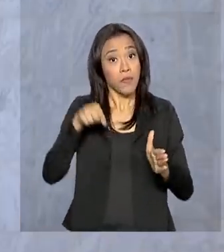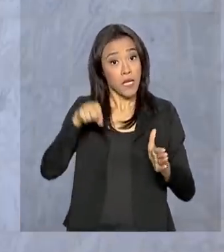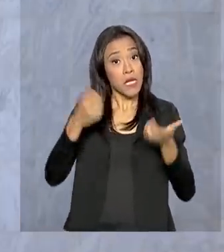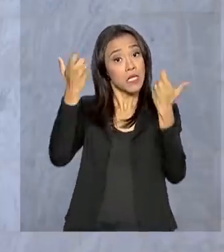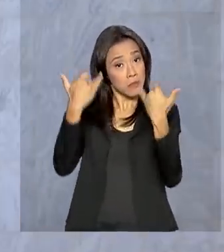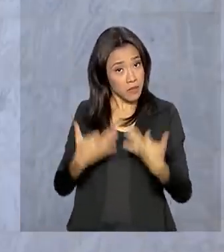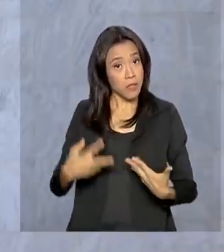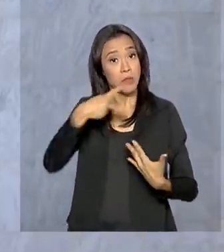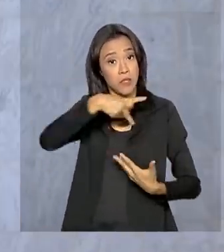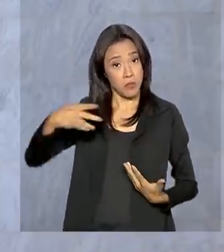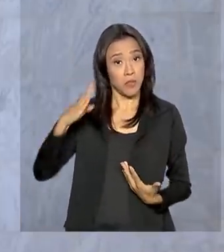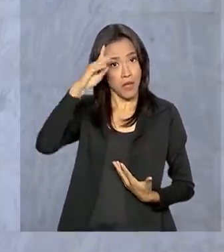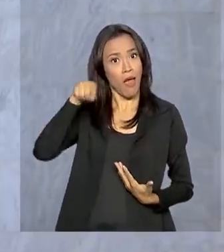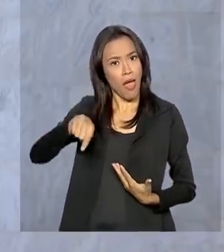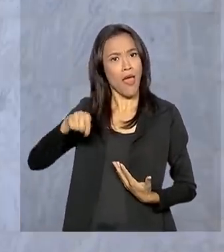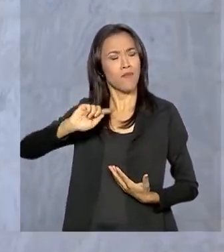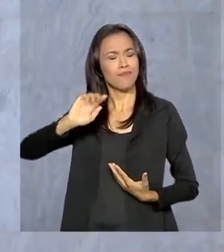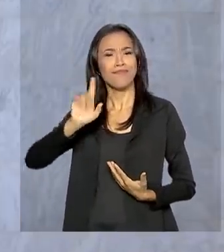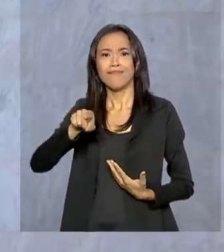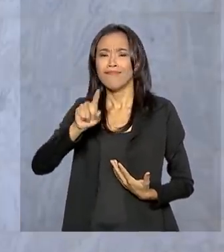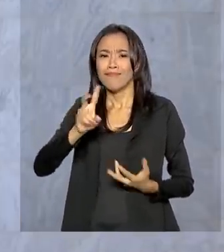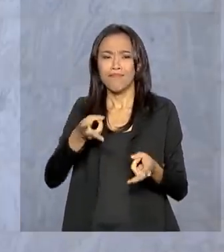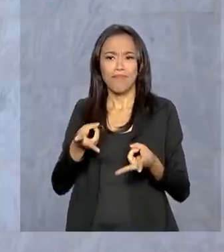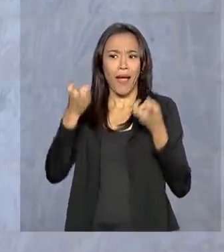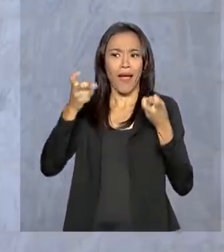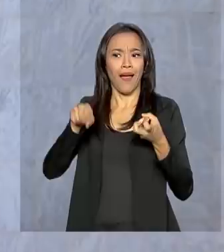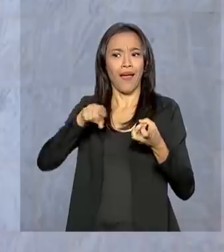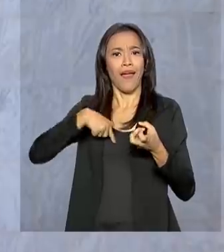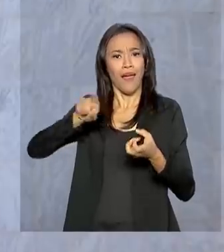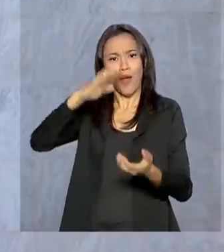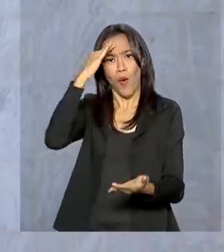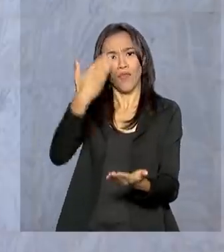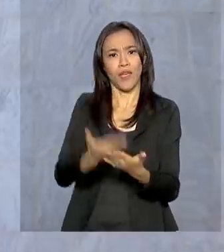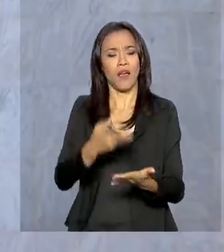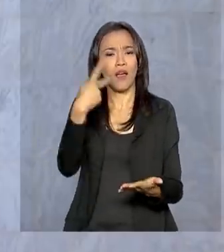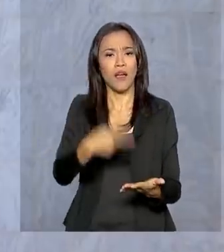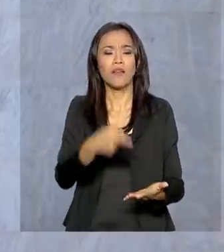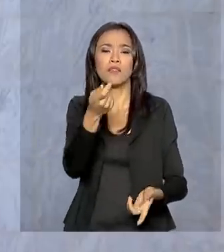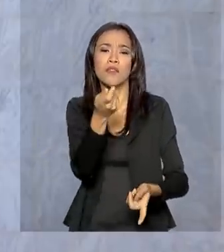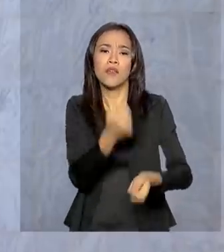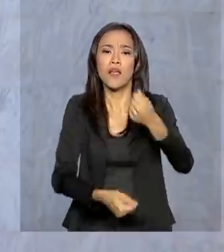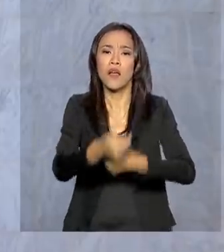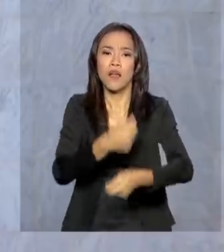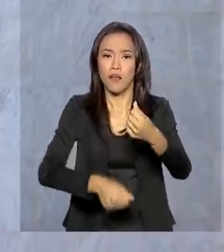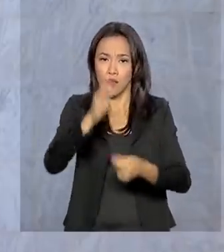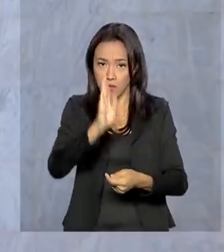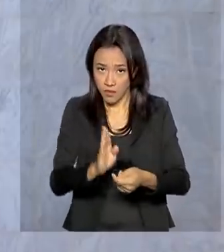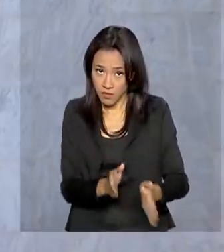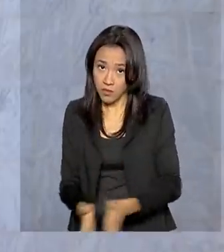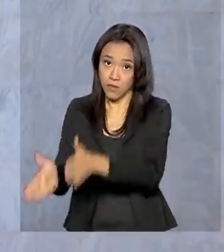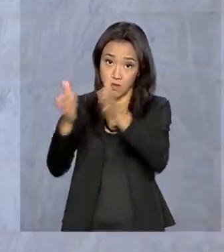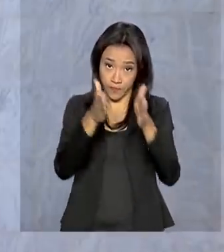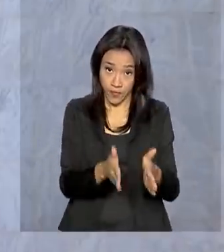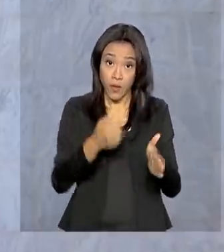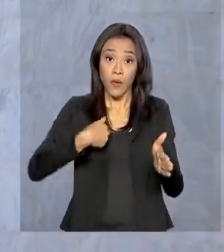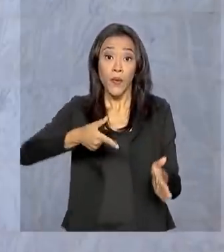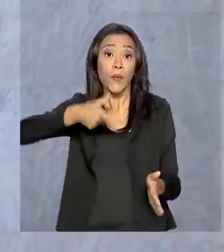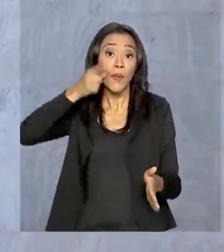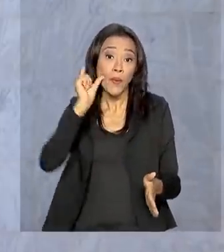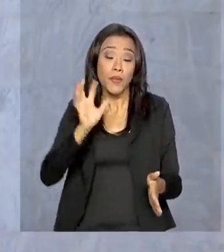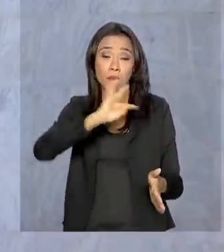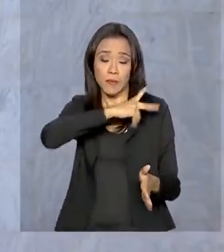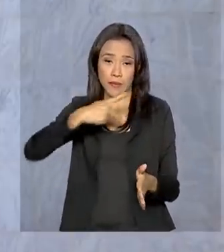um sinal da confiança dos investidores na recuperação da economia brasileira. E ontem, o presidente Jair Bolsonaro